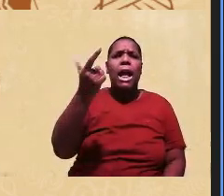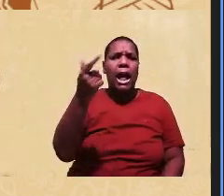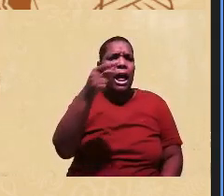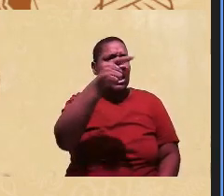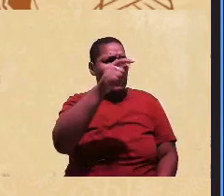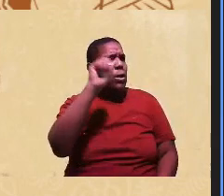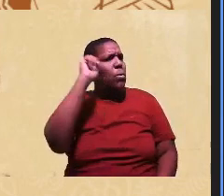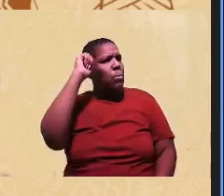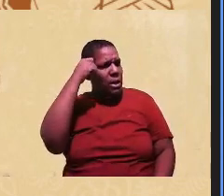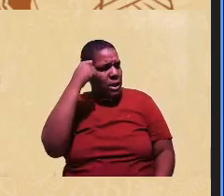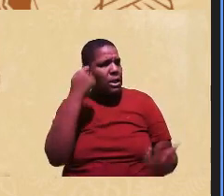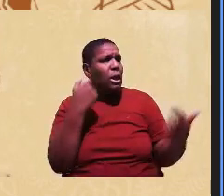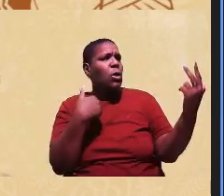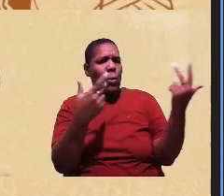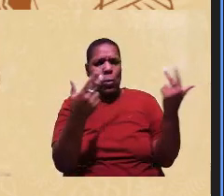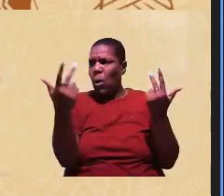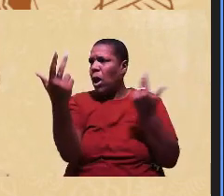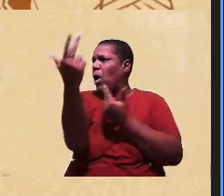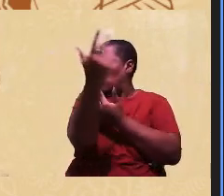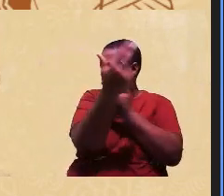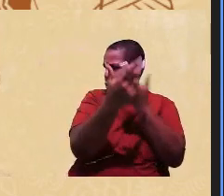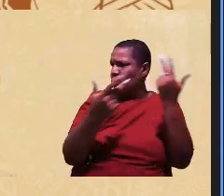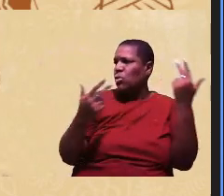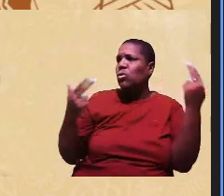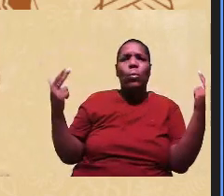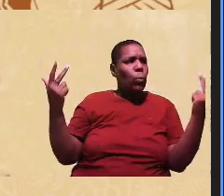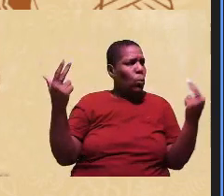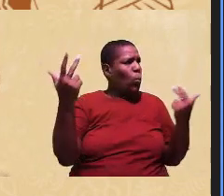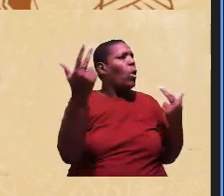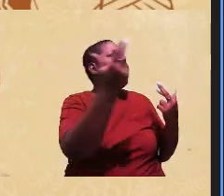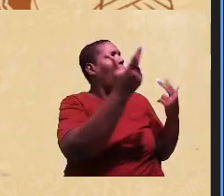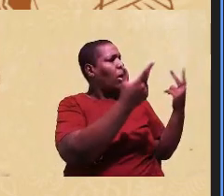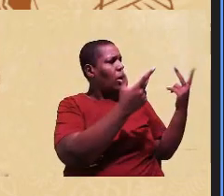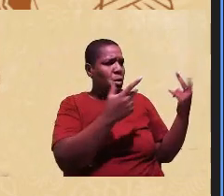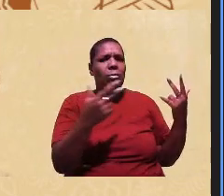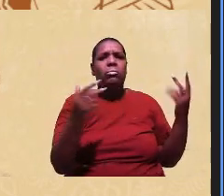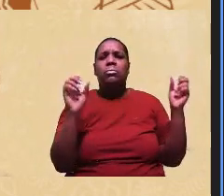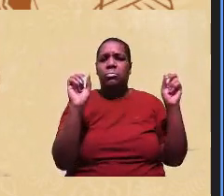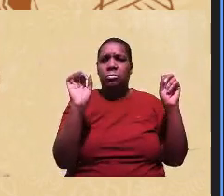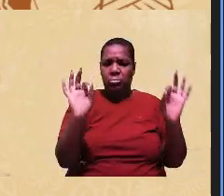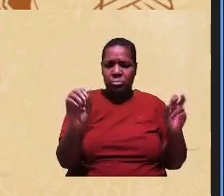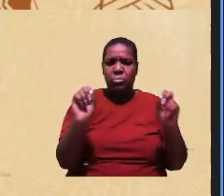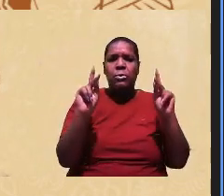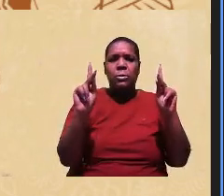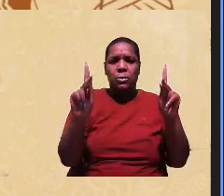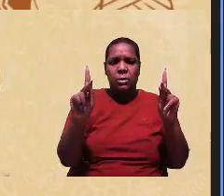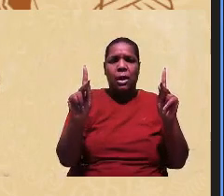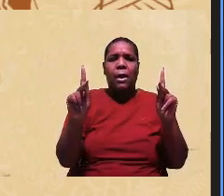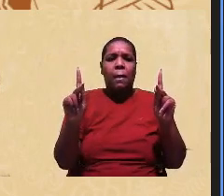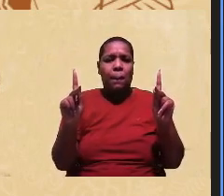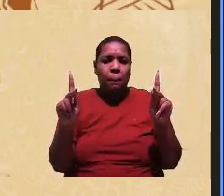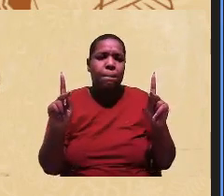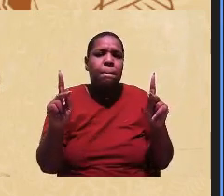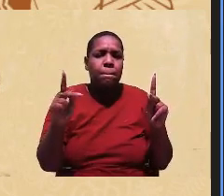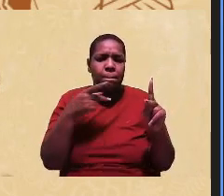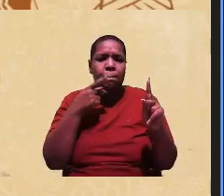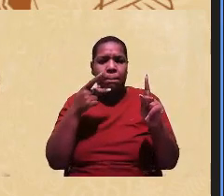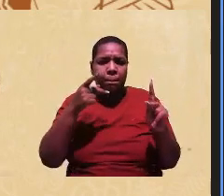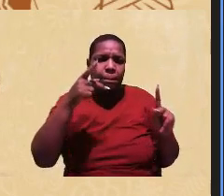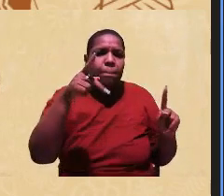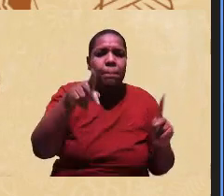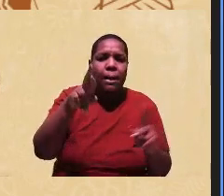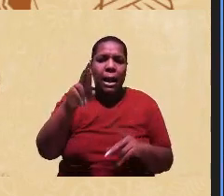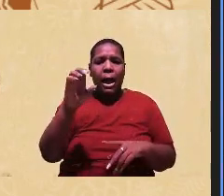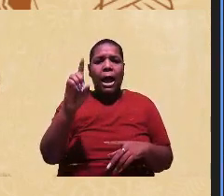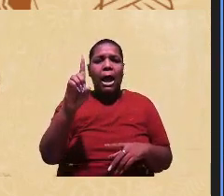e quem é preto também é preto todo mundo é preto agora e pardo também é preto eu vi um negócio nas redes sociais pardo é preto pra mim não